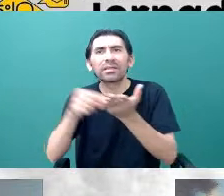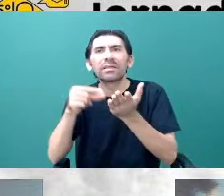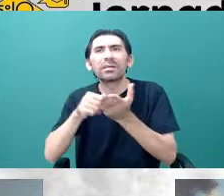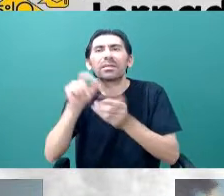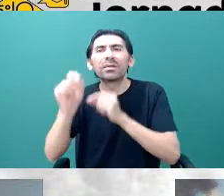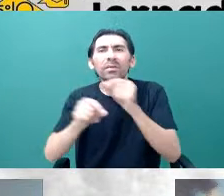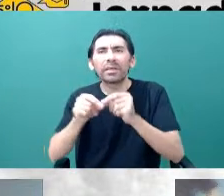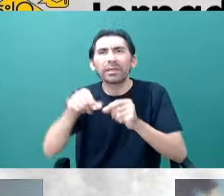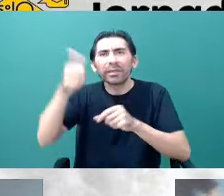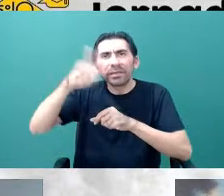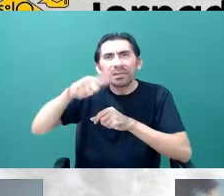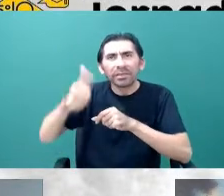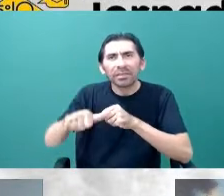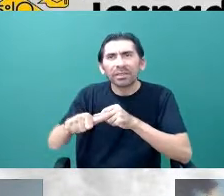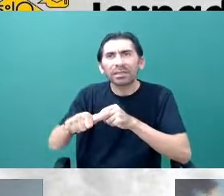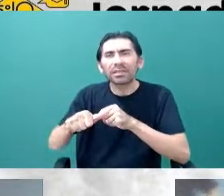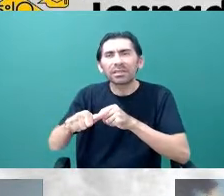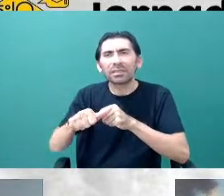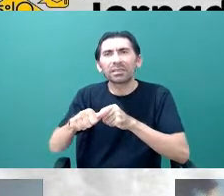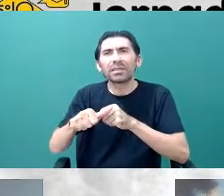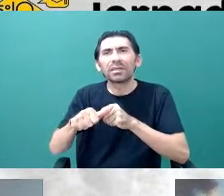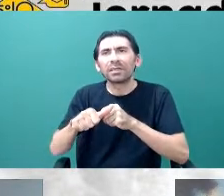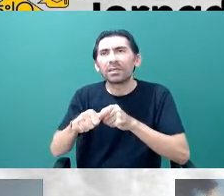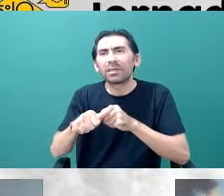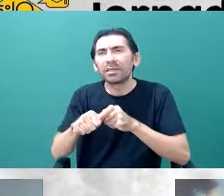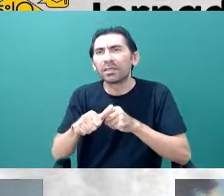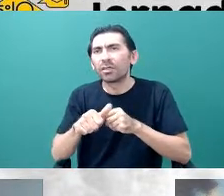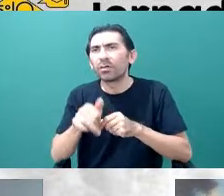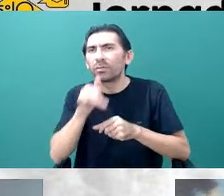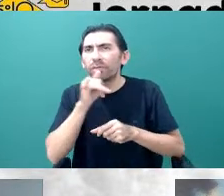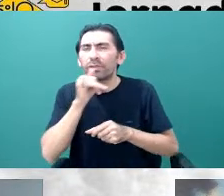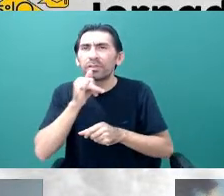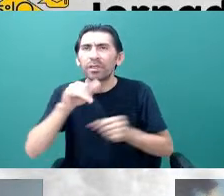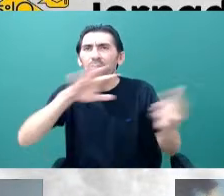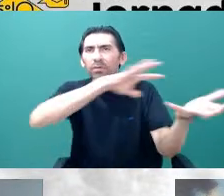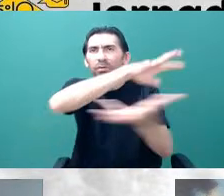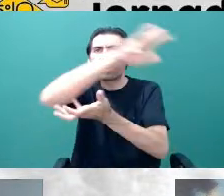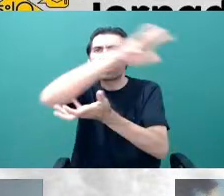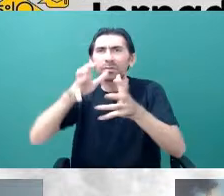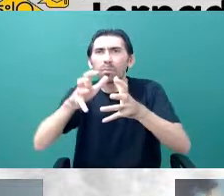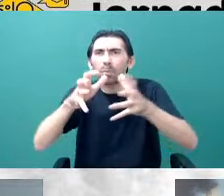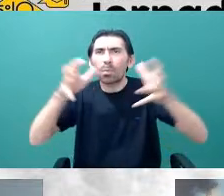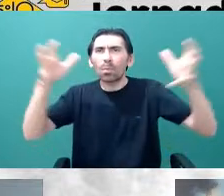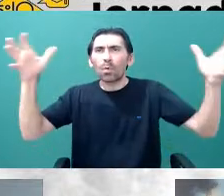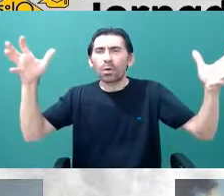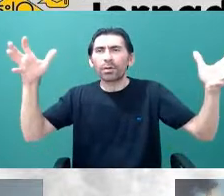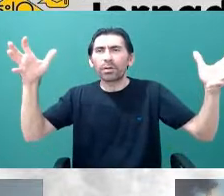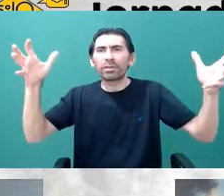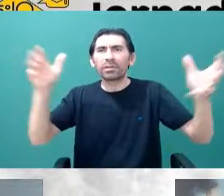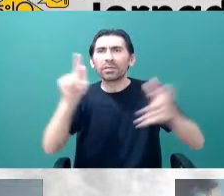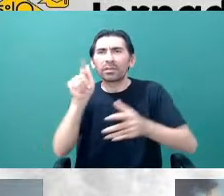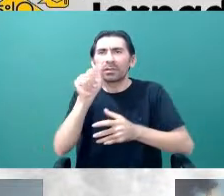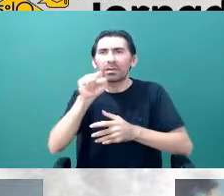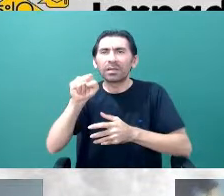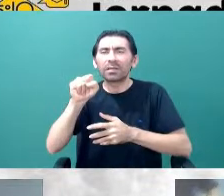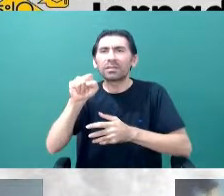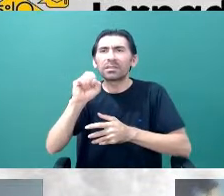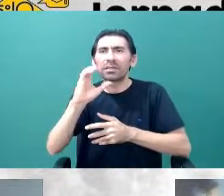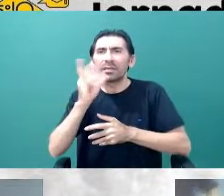medir? O Redshift que eu falei para vocês, a expansão do universo, o Redshift ele varia com o tempo.